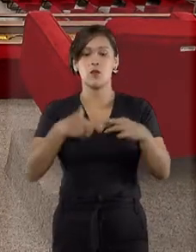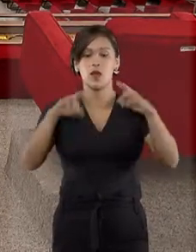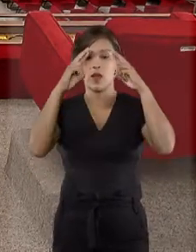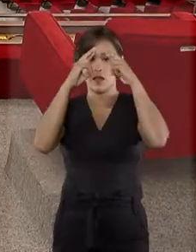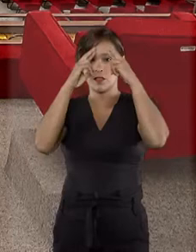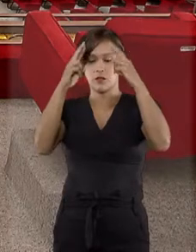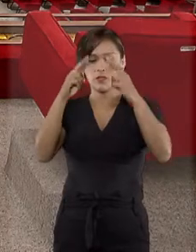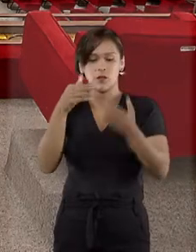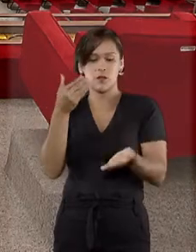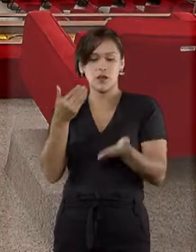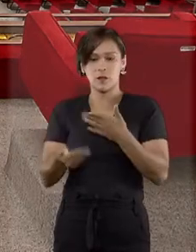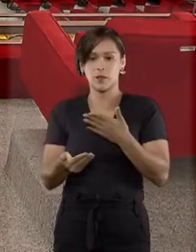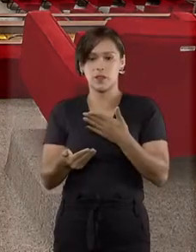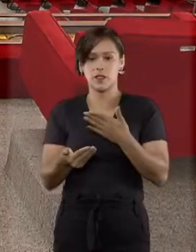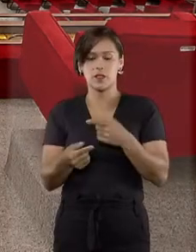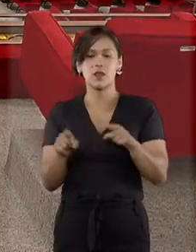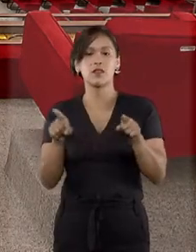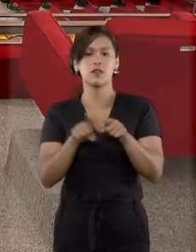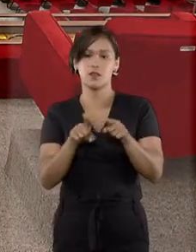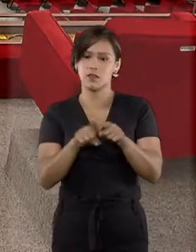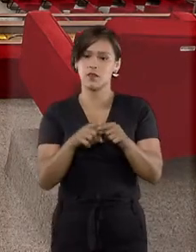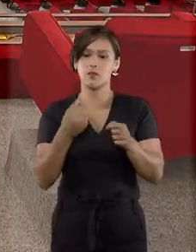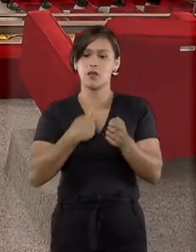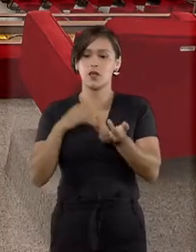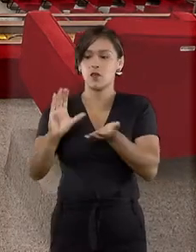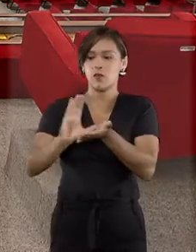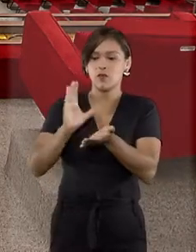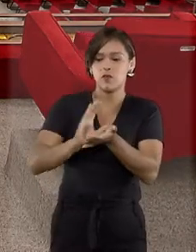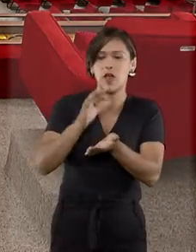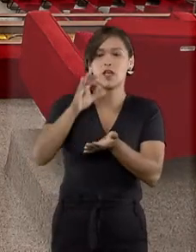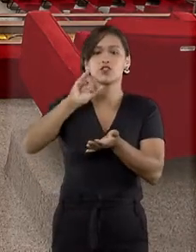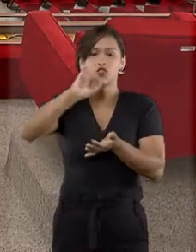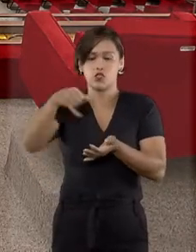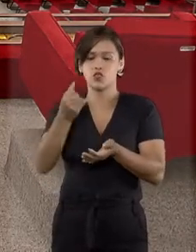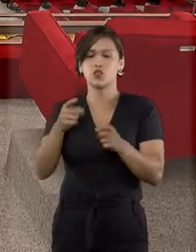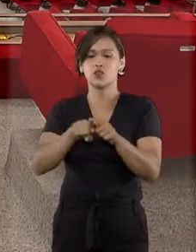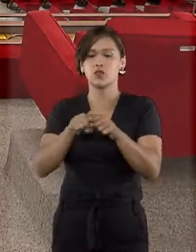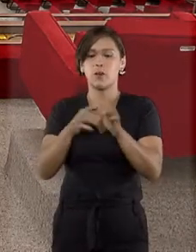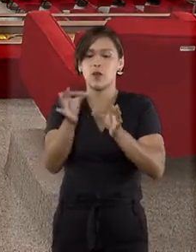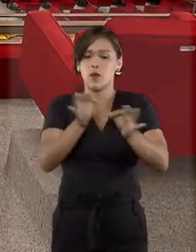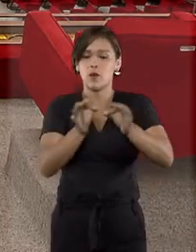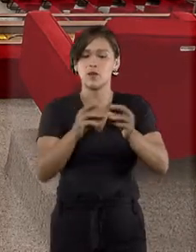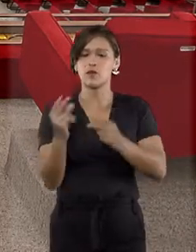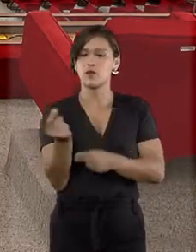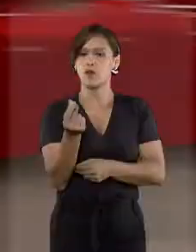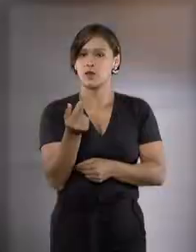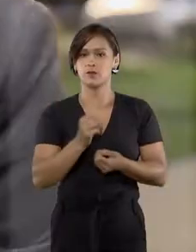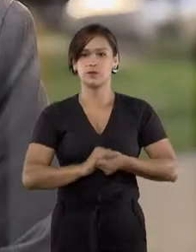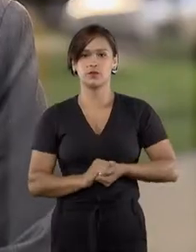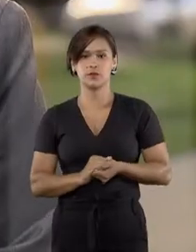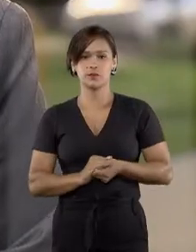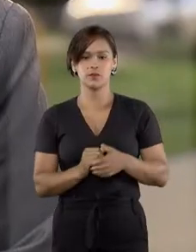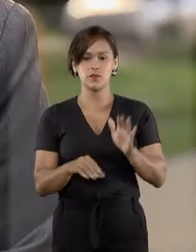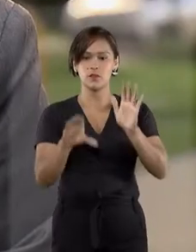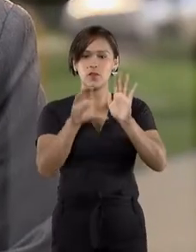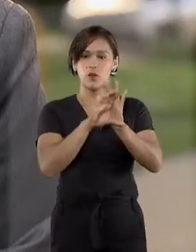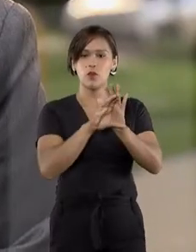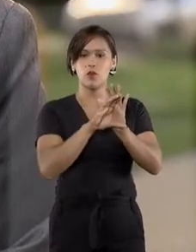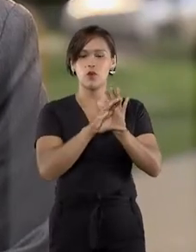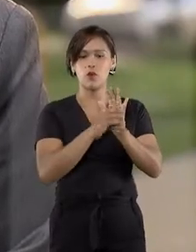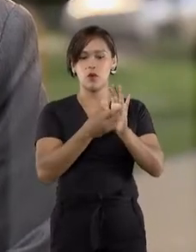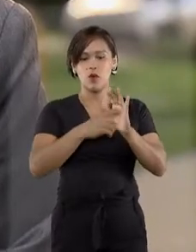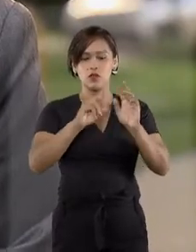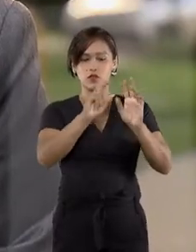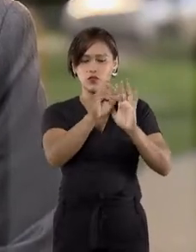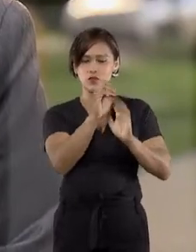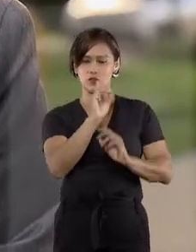responsabilização pelos prejuízos, inclusive com o acréscimo de juros e atualização monetária. O Código de Defesa do Consumidor